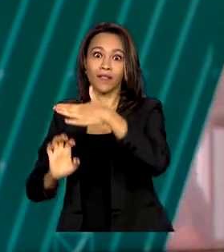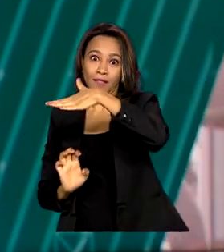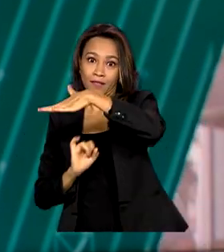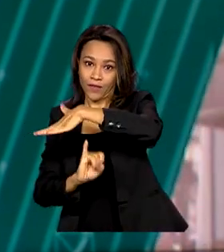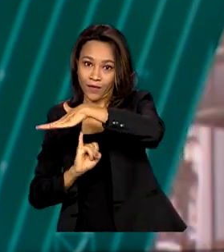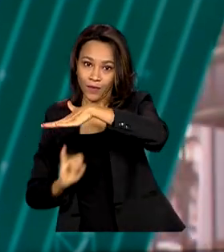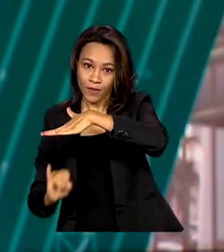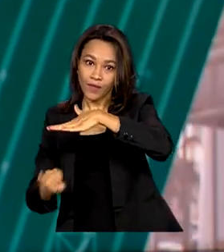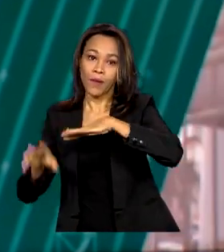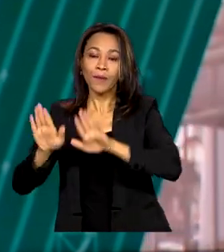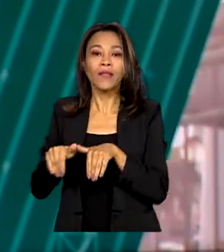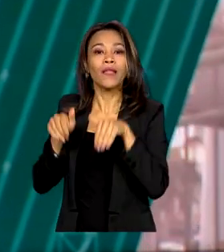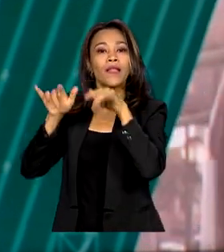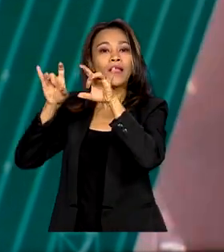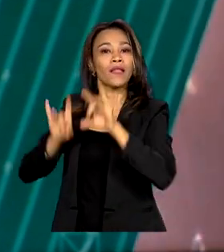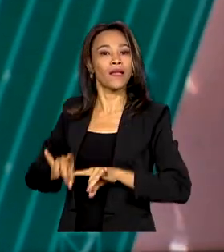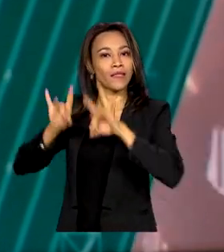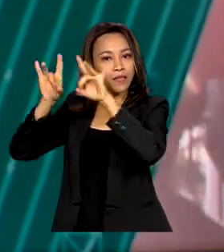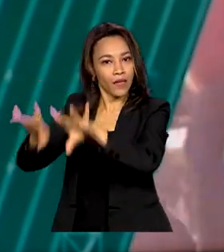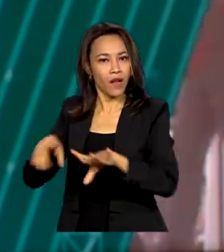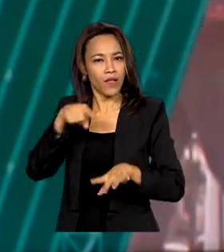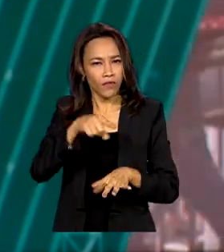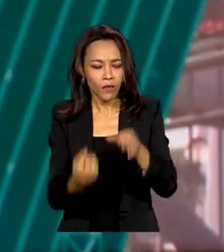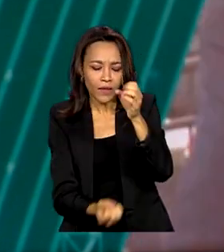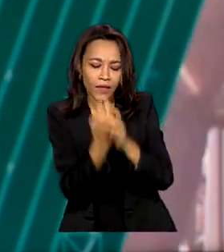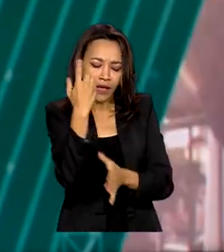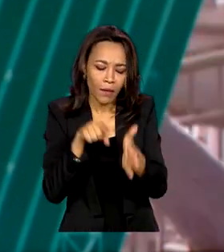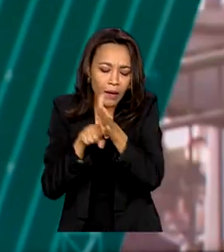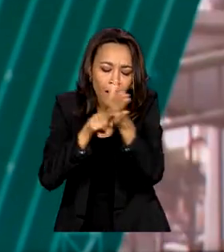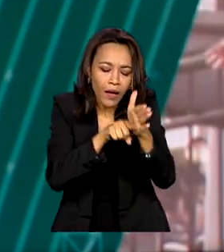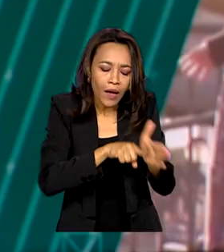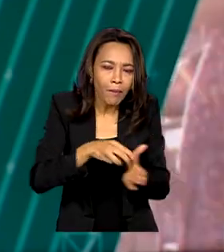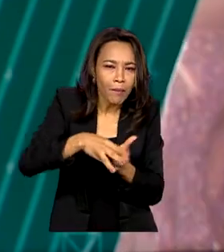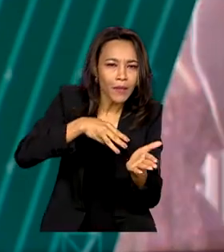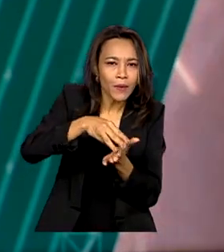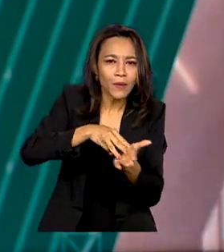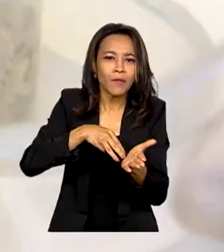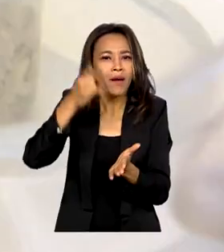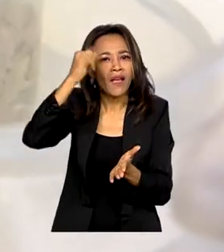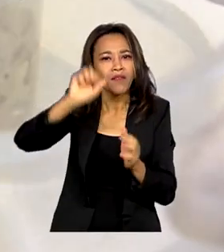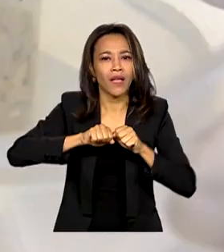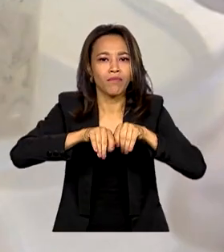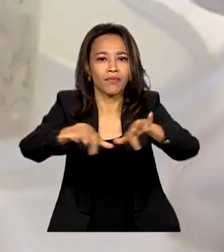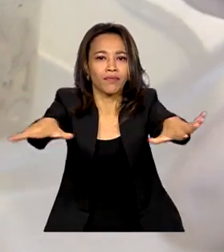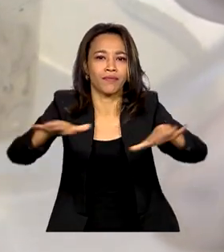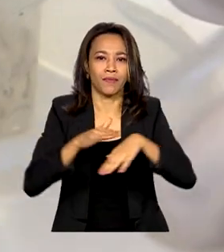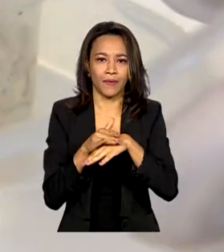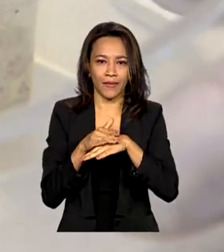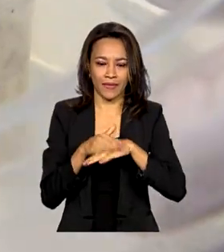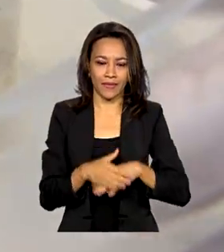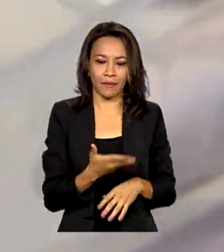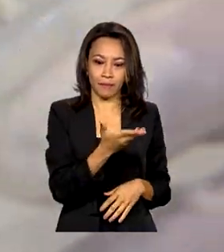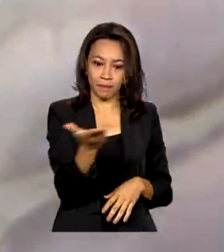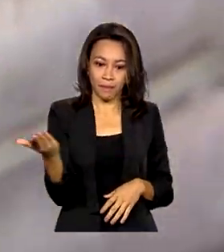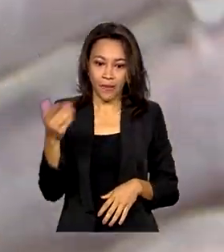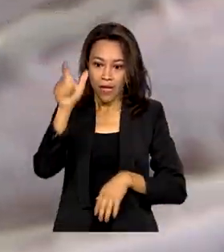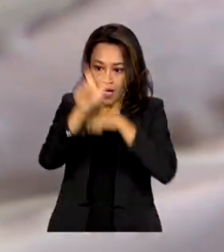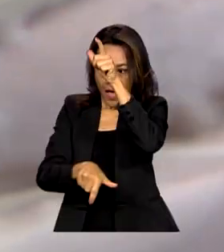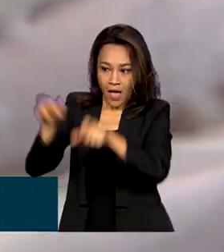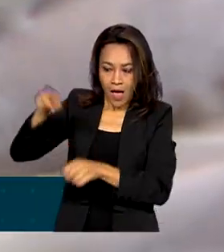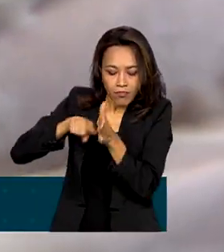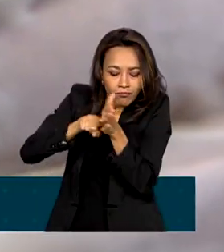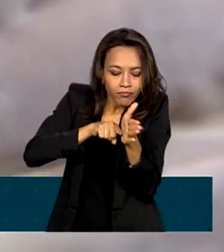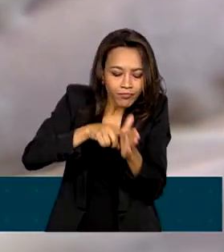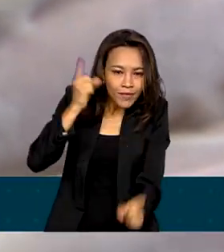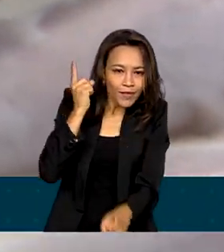multiplicar um método que produz mosquitos que impedem a disseminação dessas doenças. Pesquisadores descobriram que a